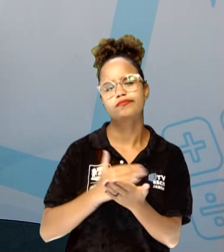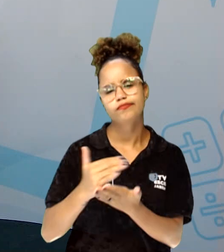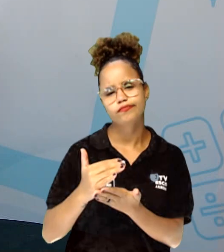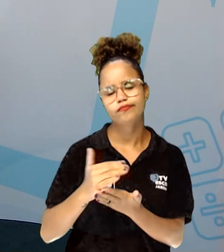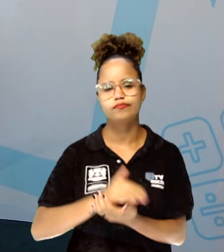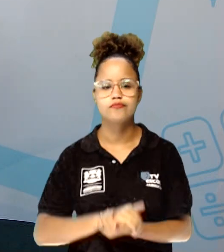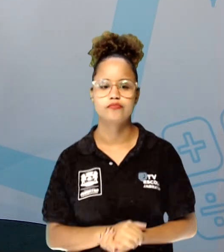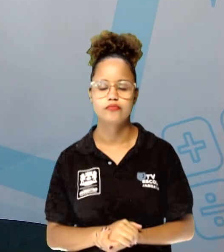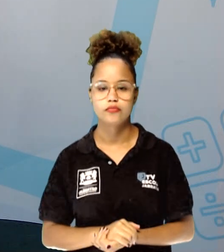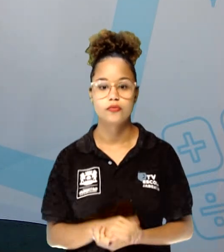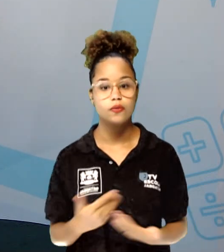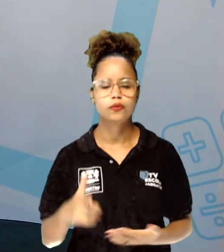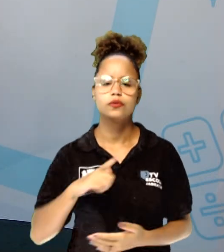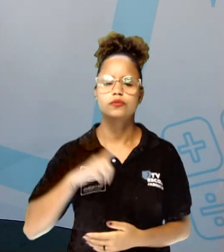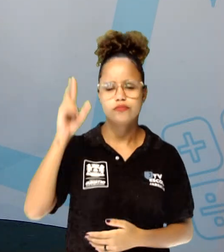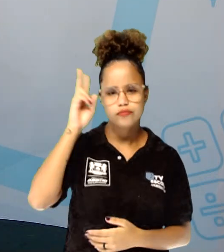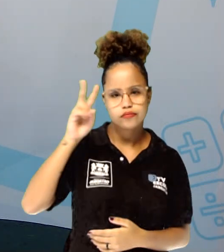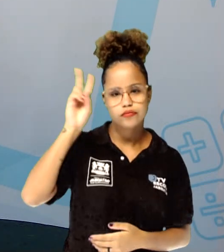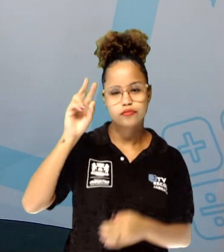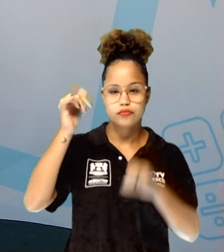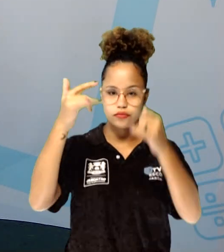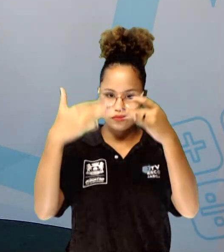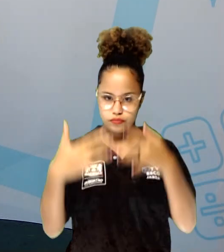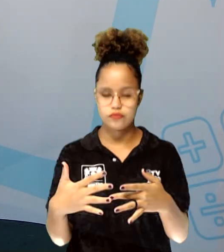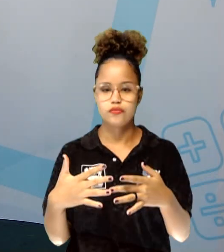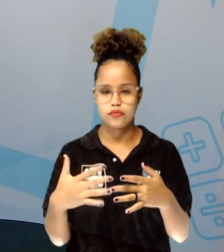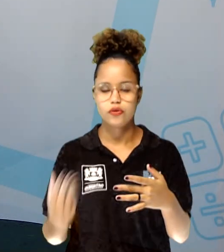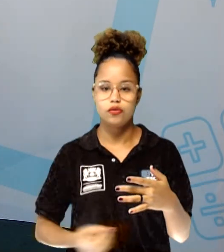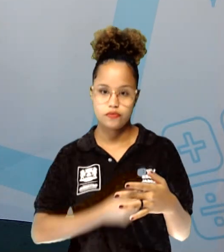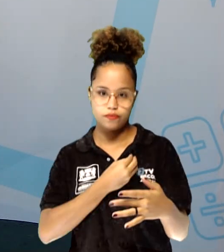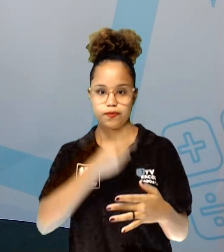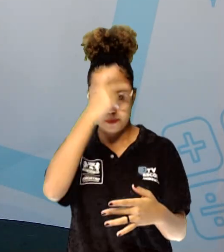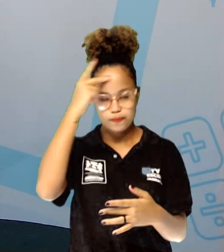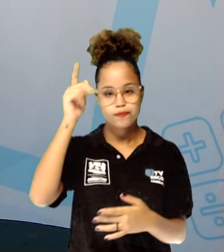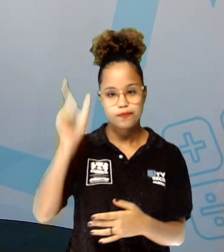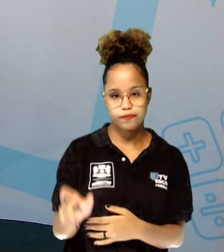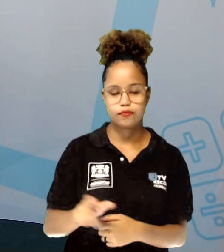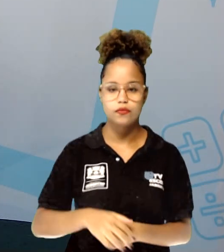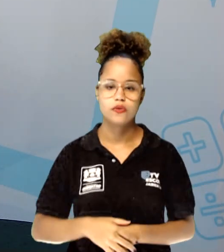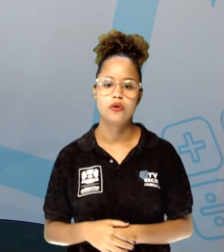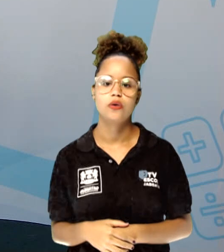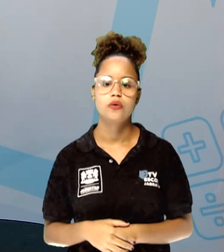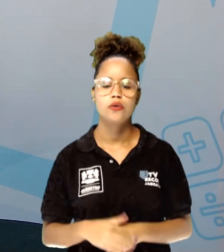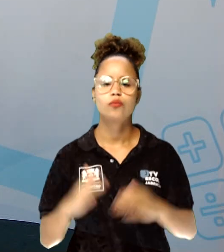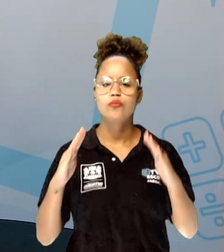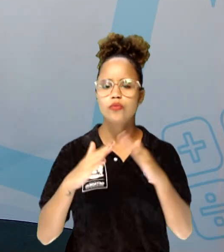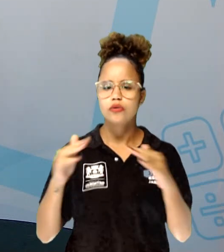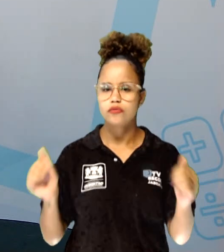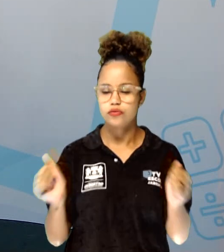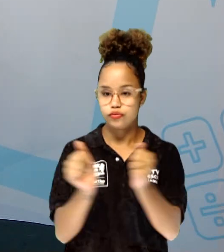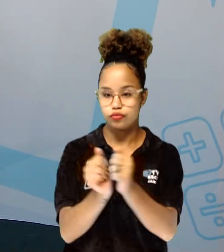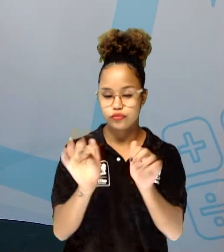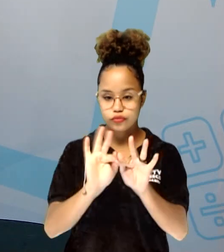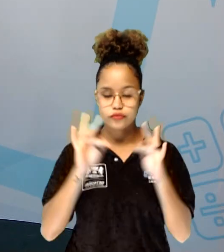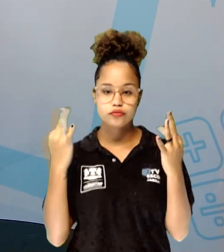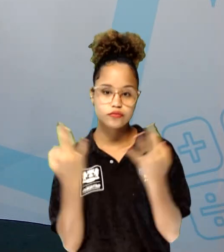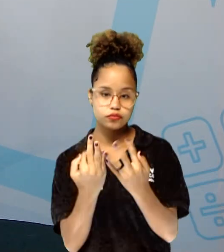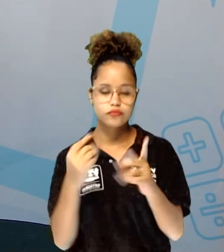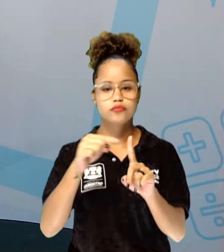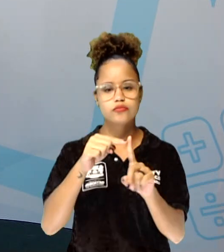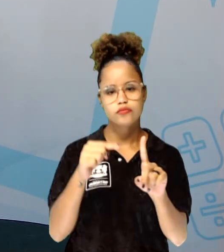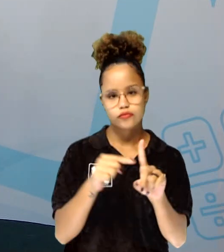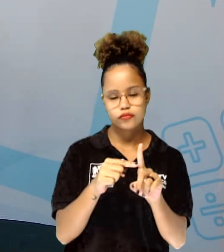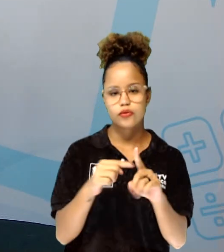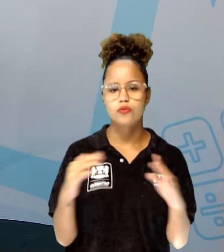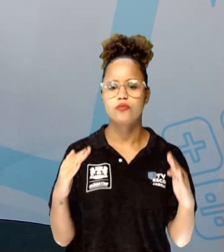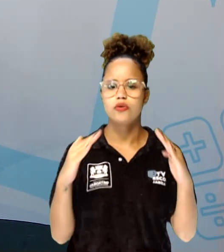Tem uma história que diz que, conta a história da vida dele, né? Que ele morava junto com a família, num bairro. E, assim, uma